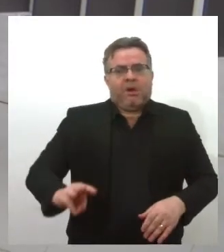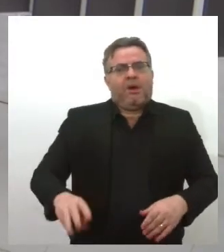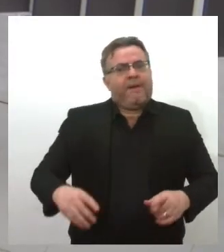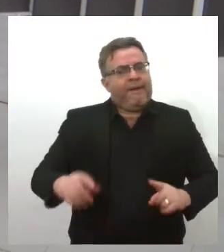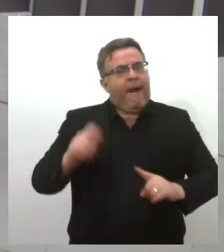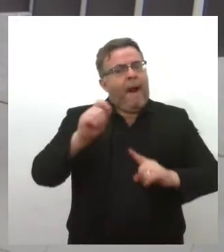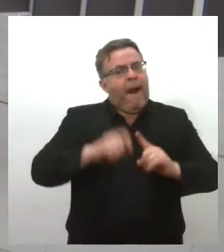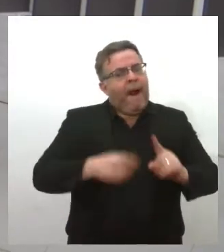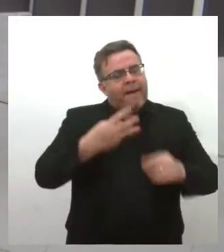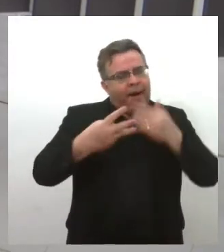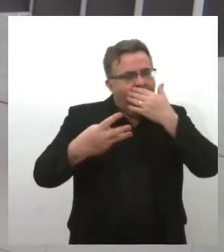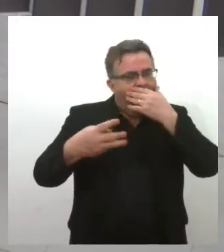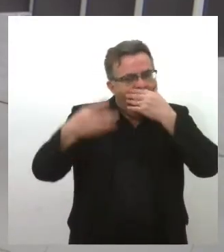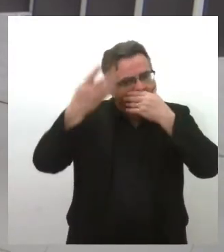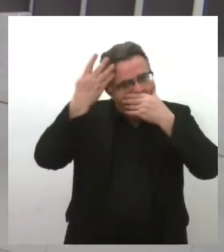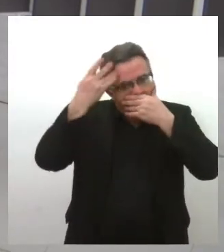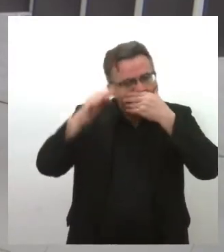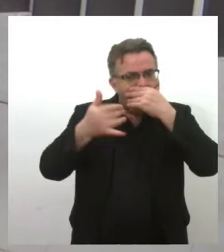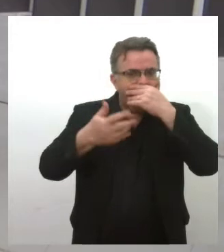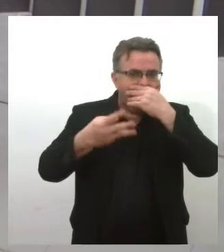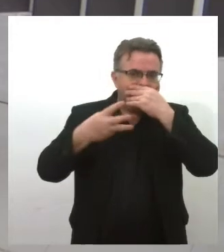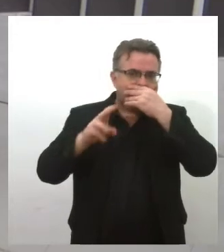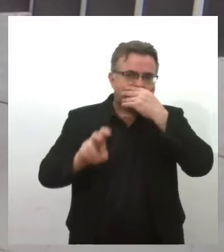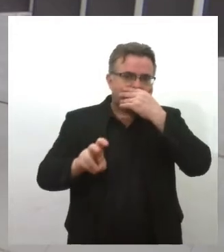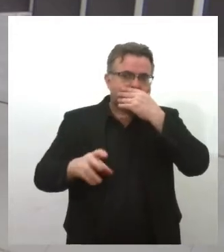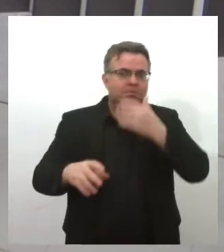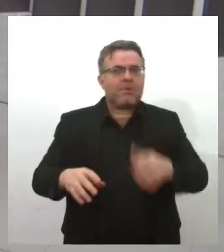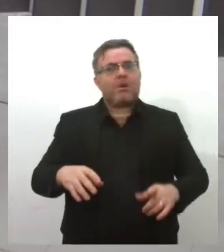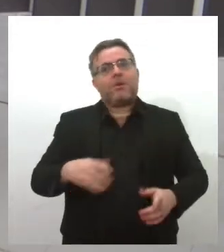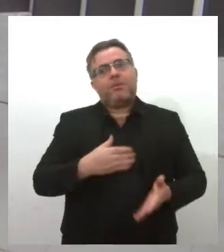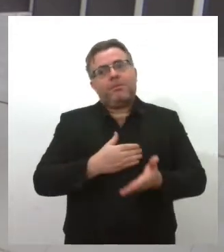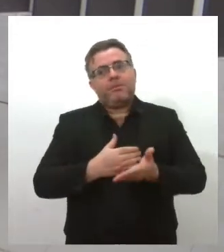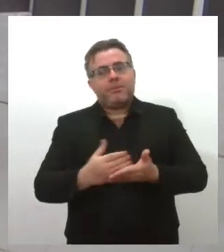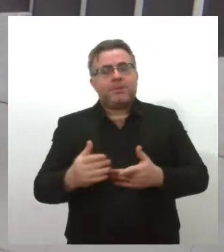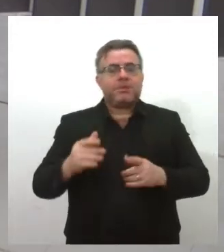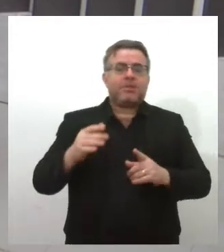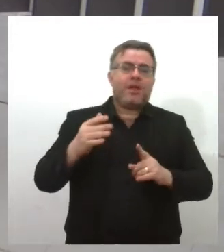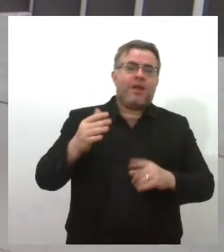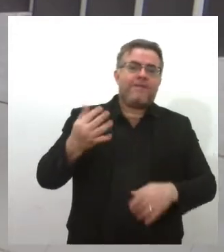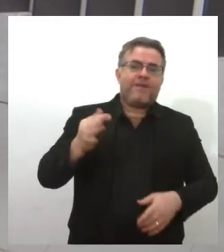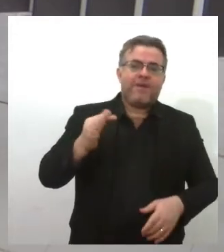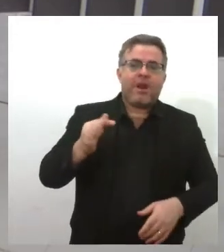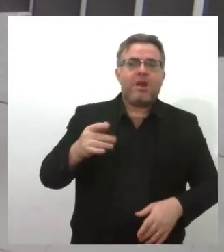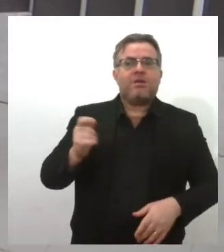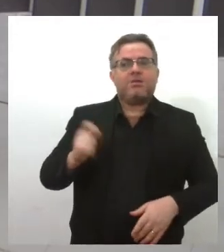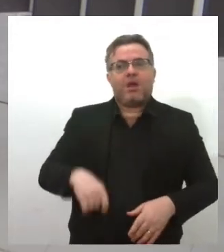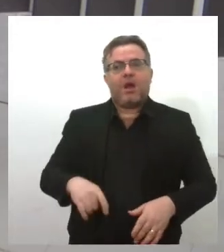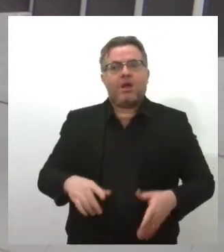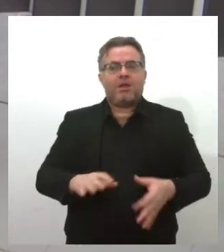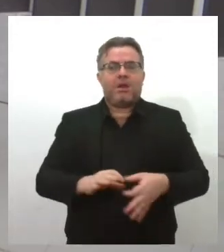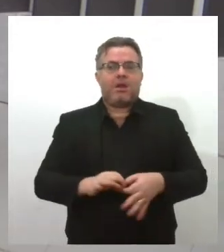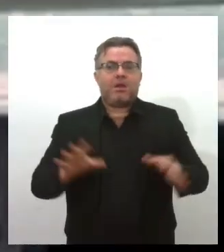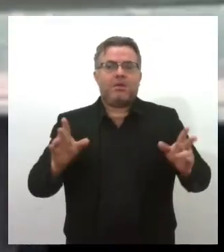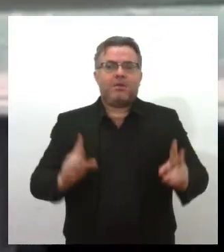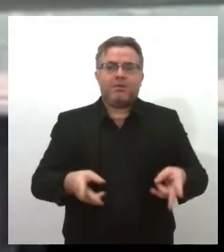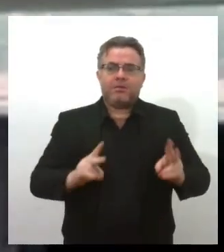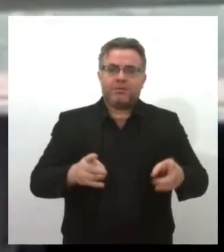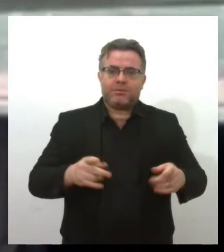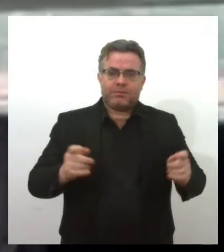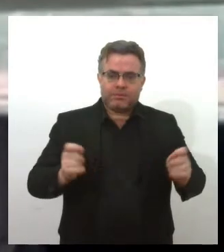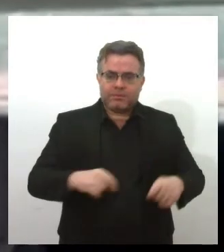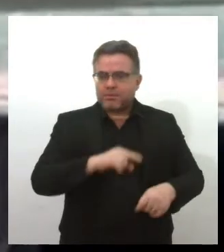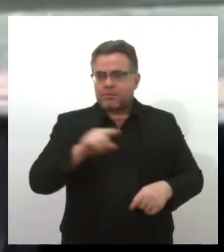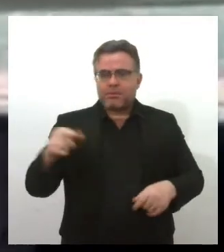úteis, tá? Então, provavelmente, até início de fevereiro, lá, nós vamos estar com esse Edital na página, para que a pessoa